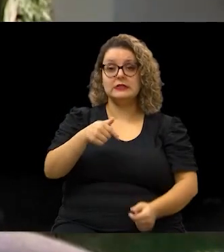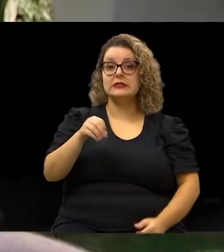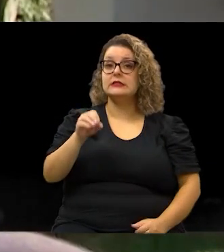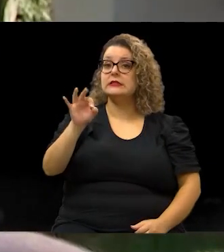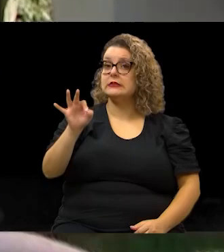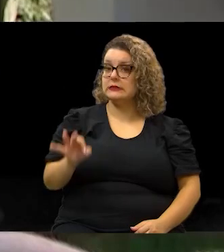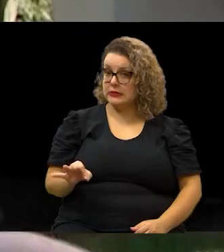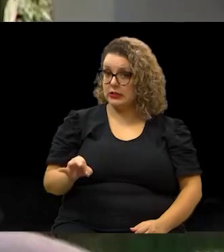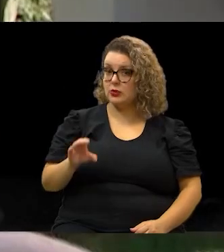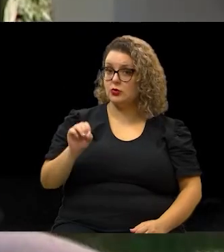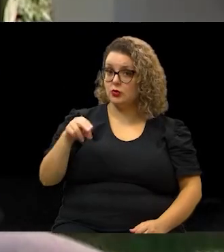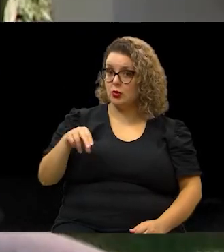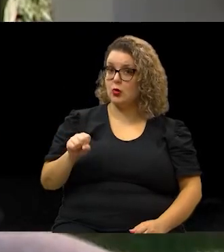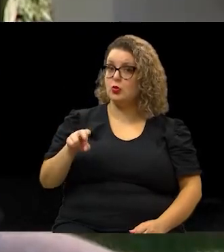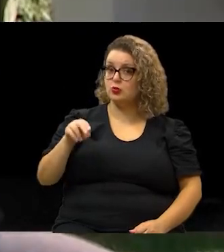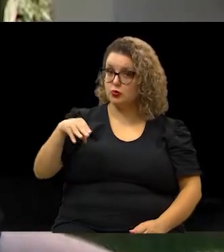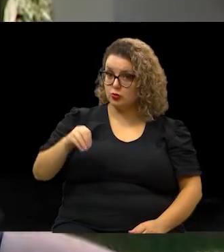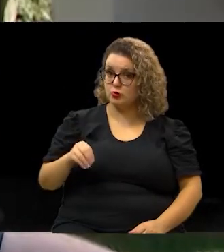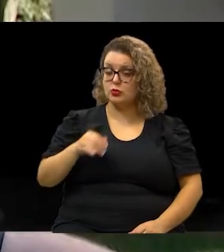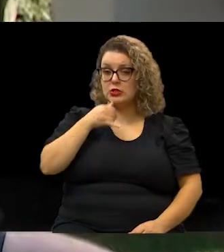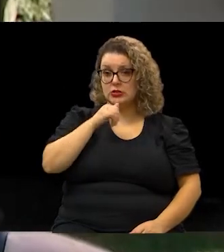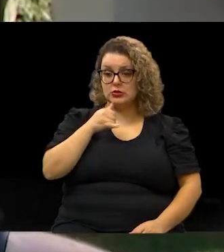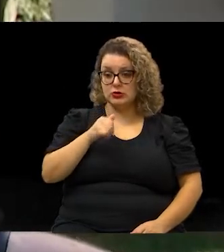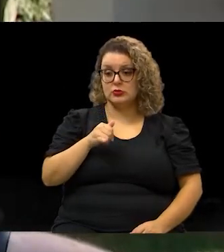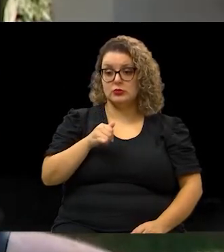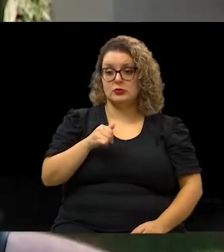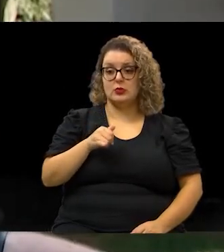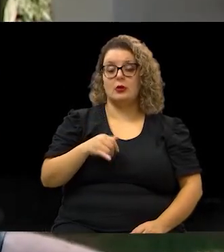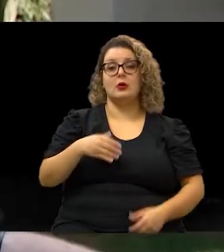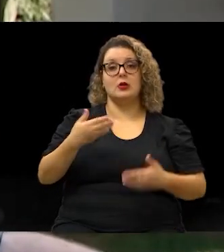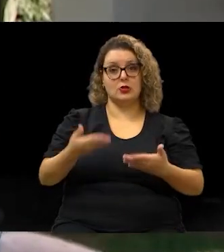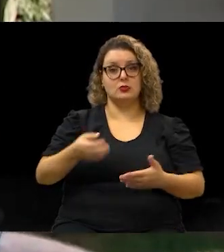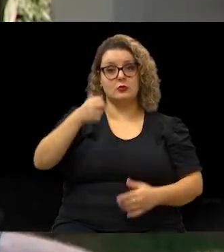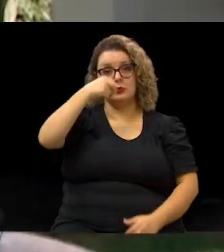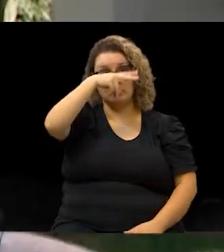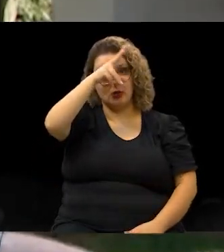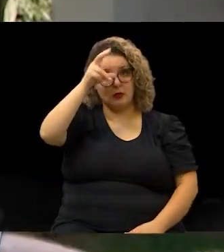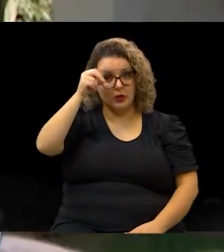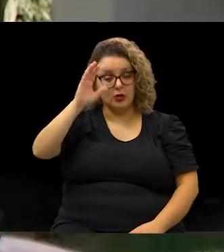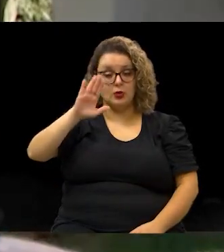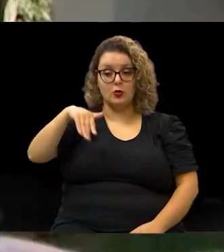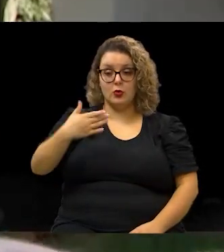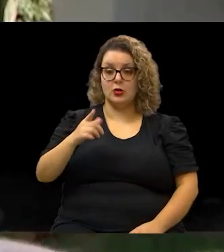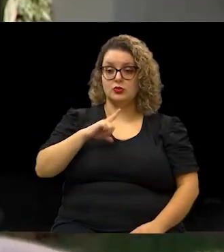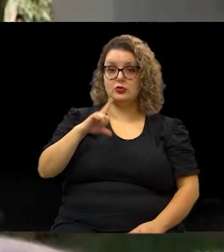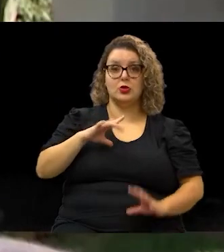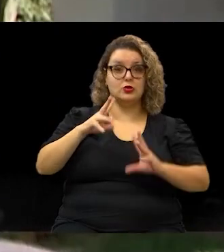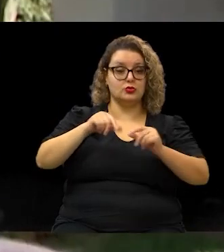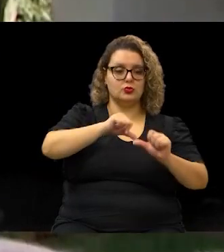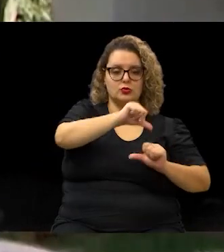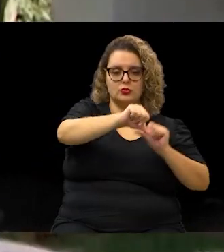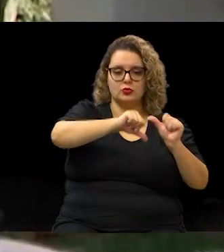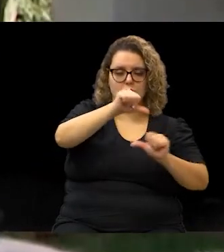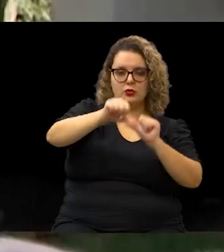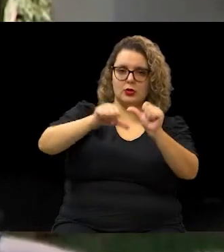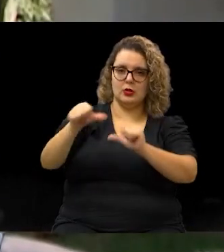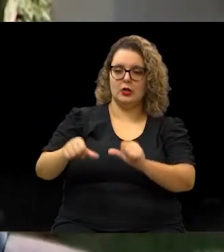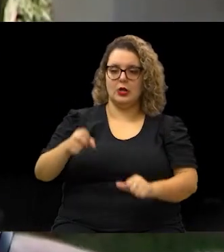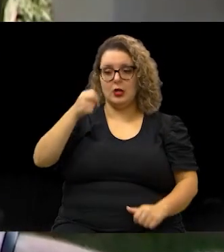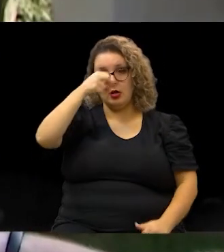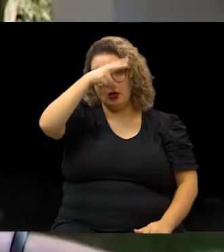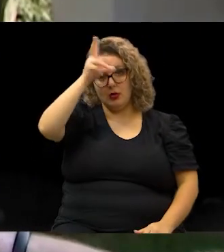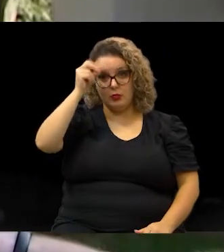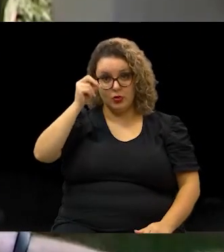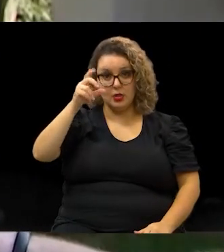do consumo de energia. Isso para a prefeitura, quando tiver tudo trocado, a prefeitura